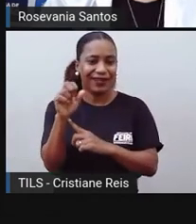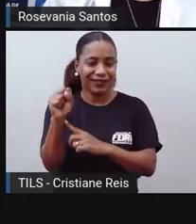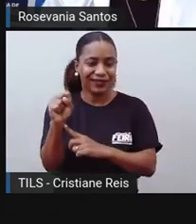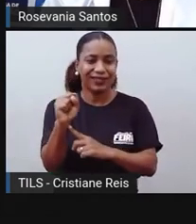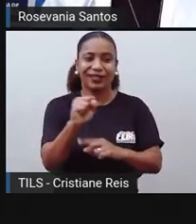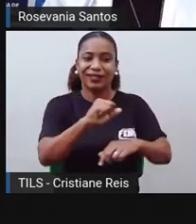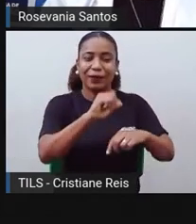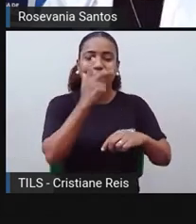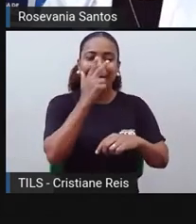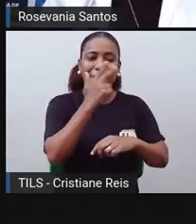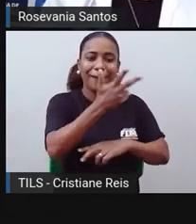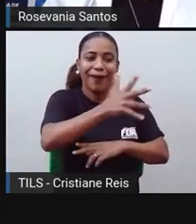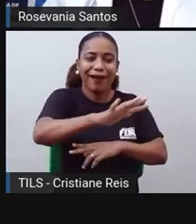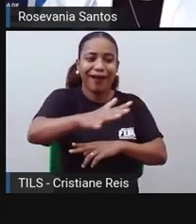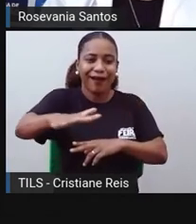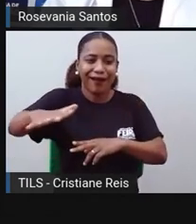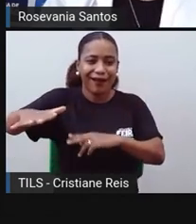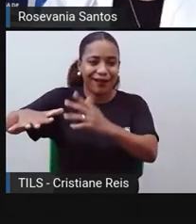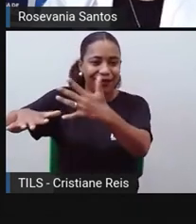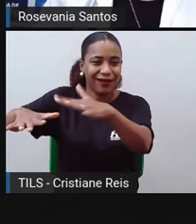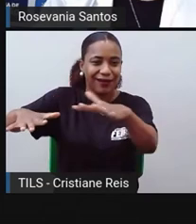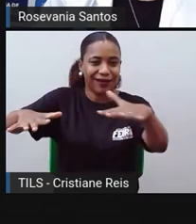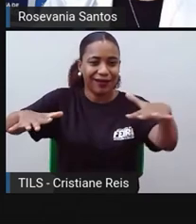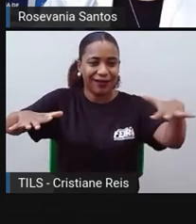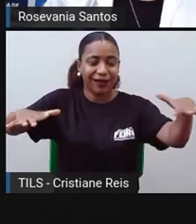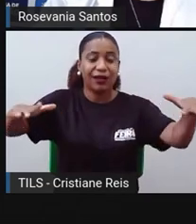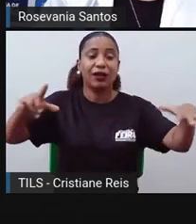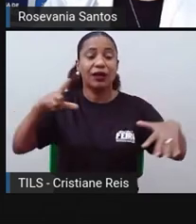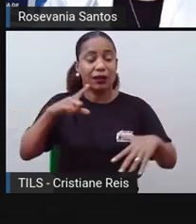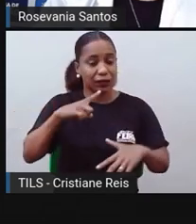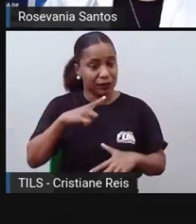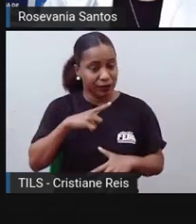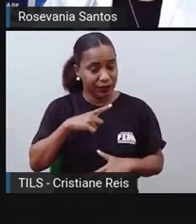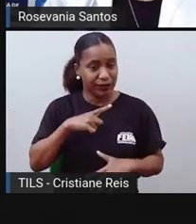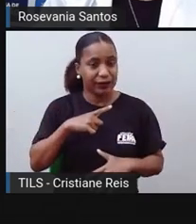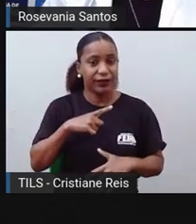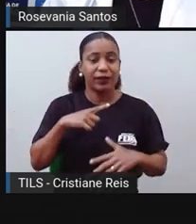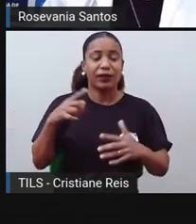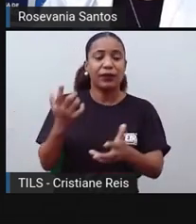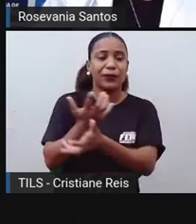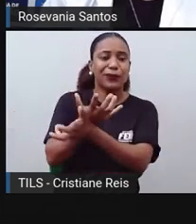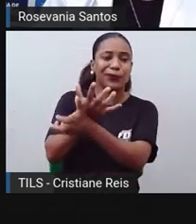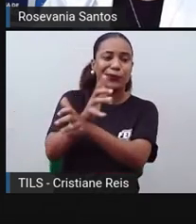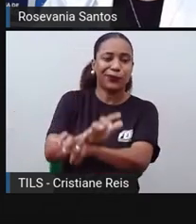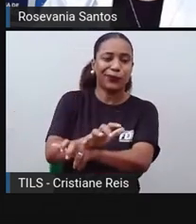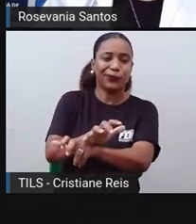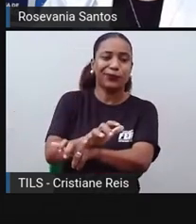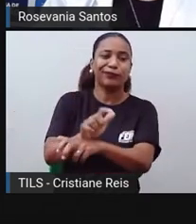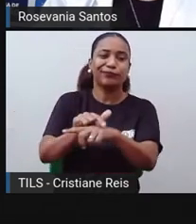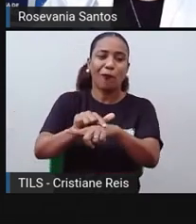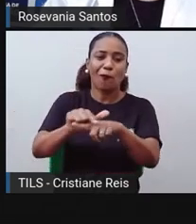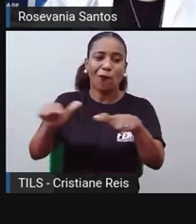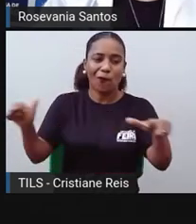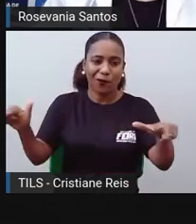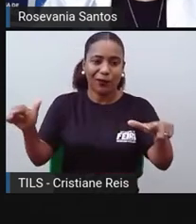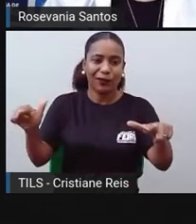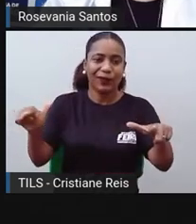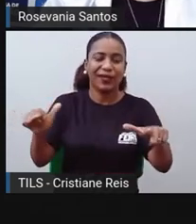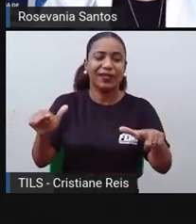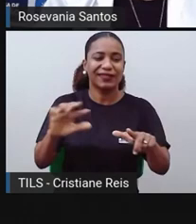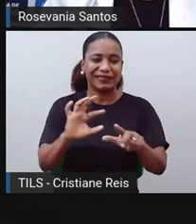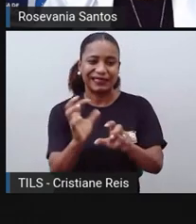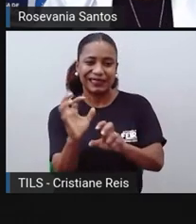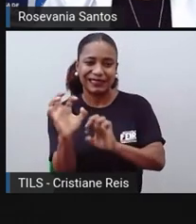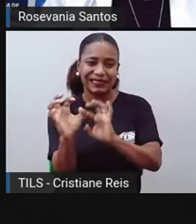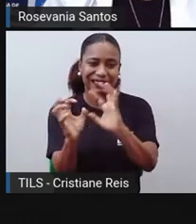campos. Eu vou ter aqui a vegetação de deserto, porque aqui se fosse para a gente preencher, ia colocar a vegetação de deserto aqui nessa região,